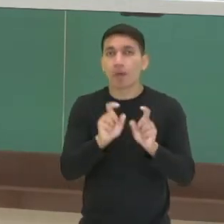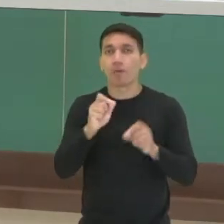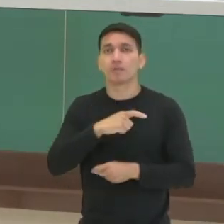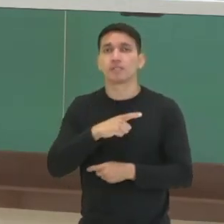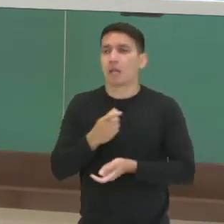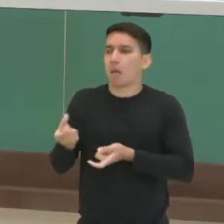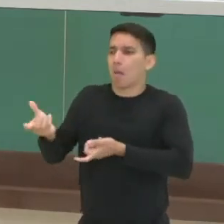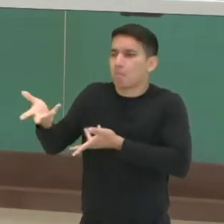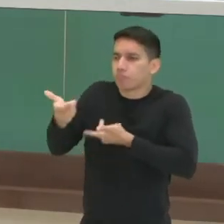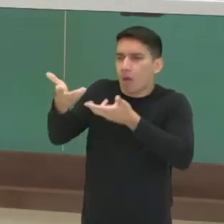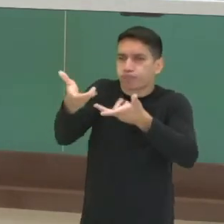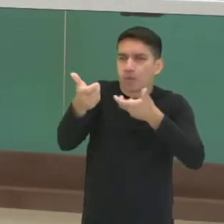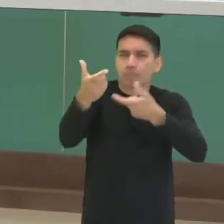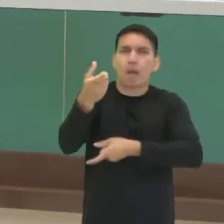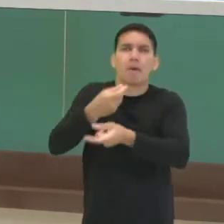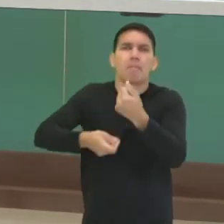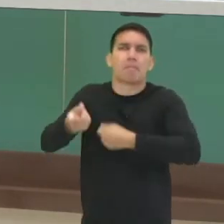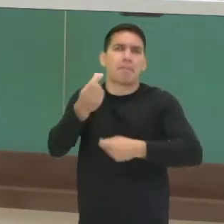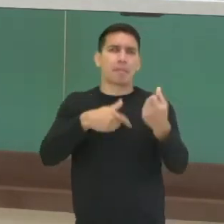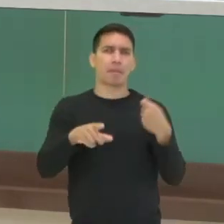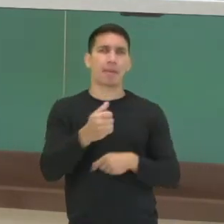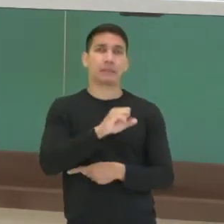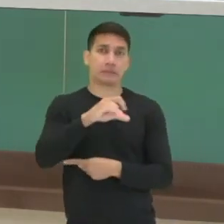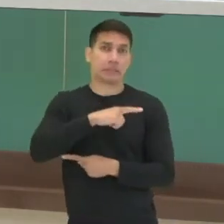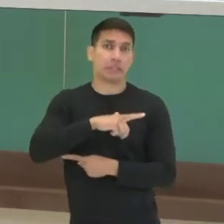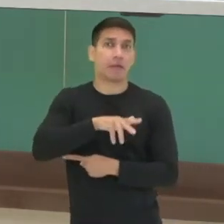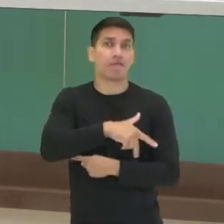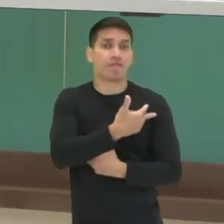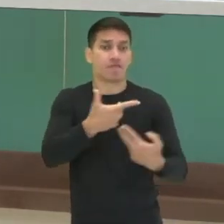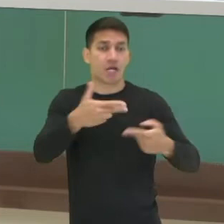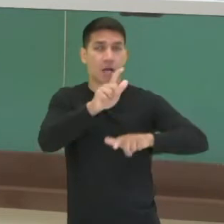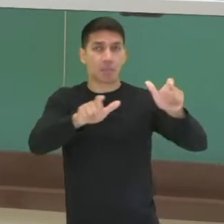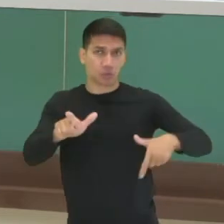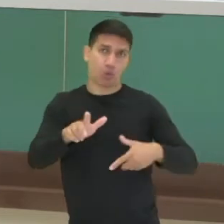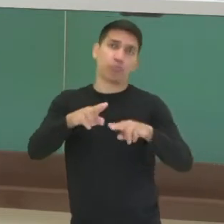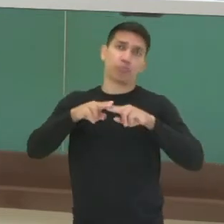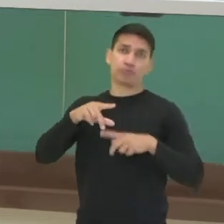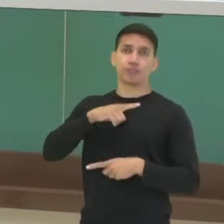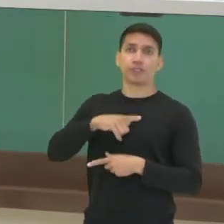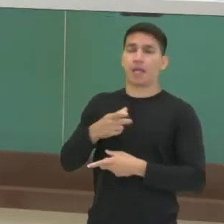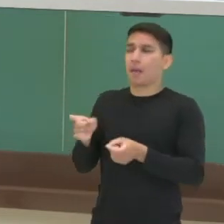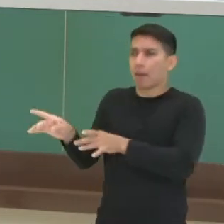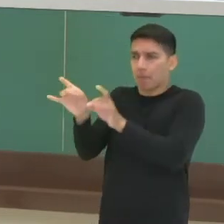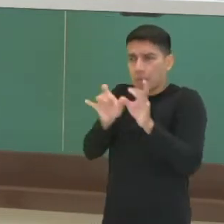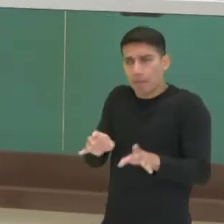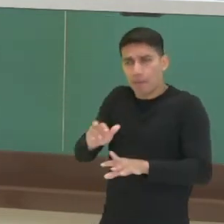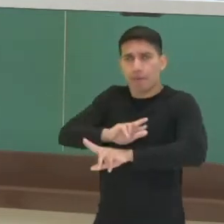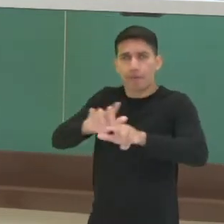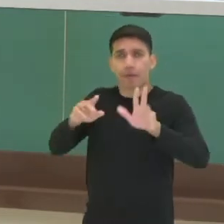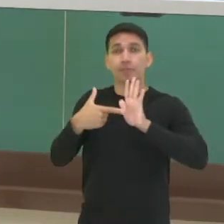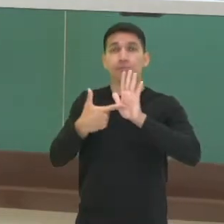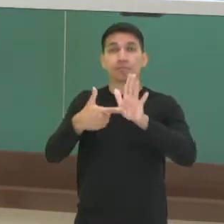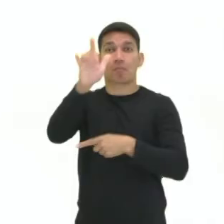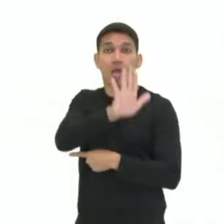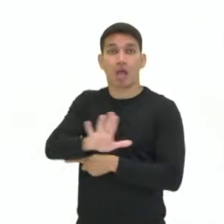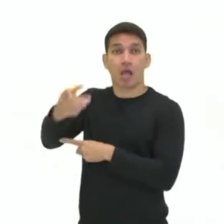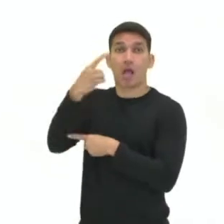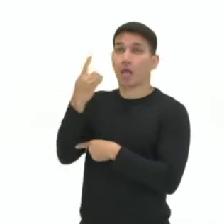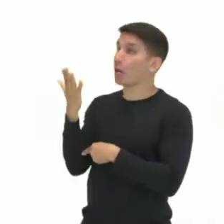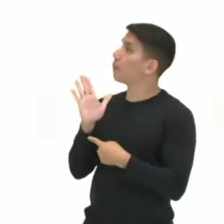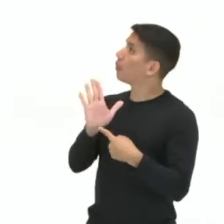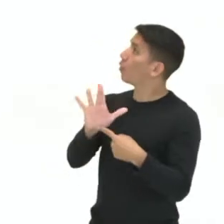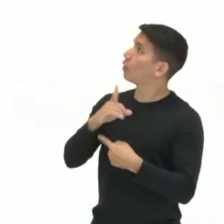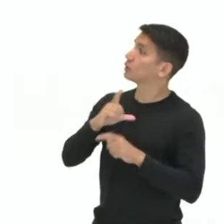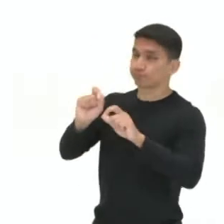mercado consumidor, né? Você tem muita gente, tem muito mercado consumidor. Então daí a importância. E o mapa que então mostra um